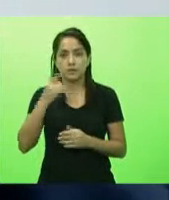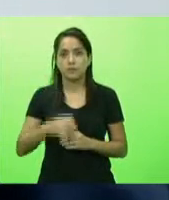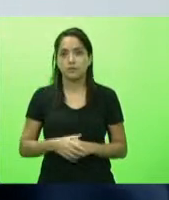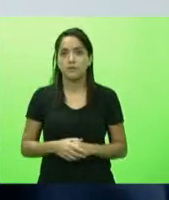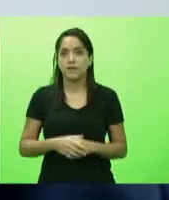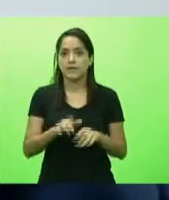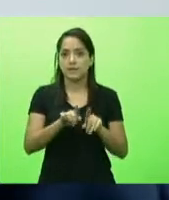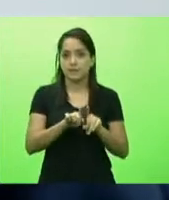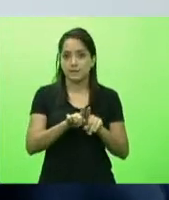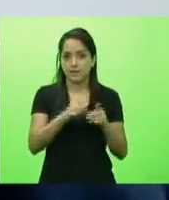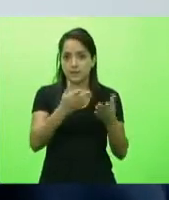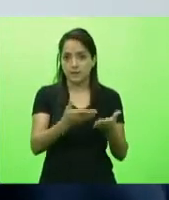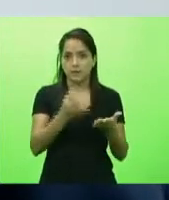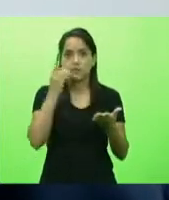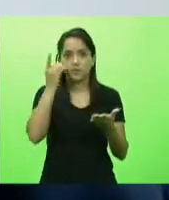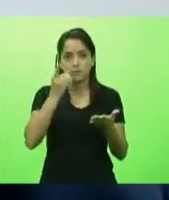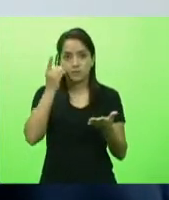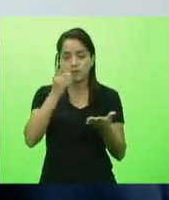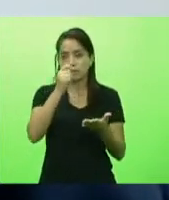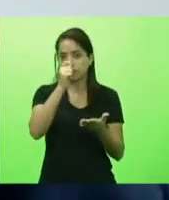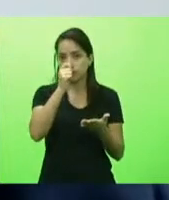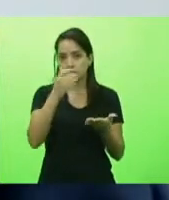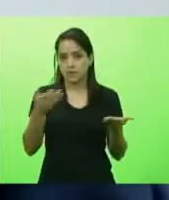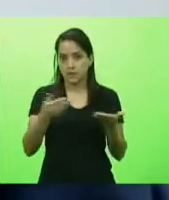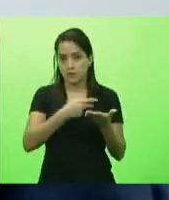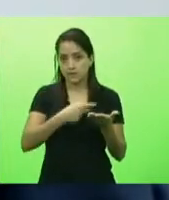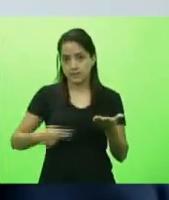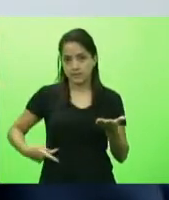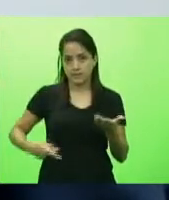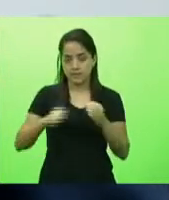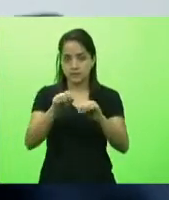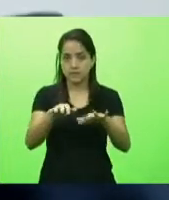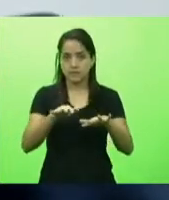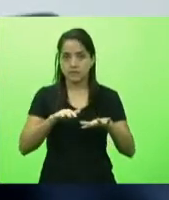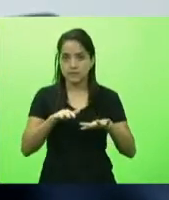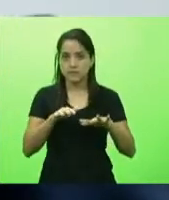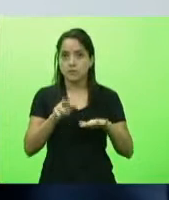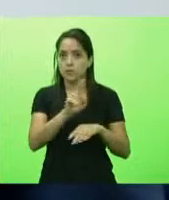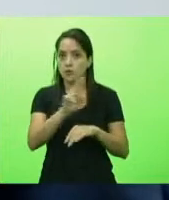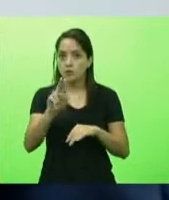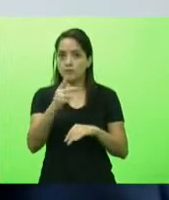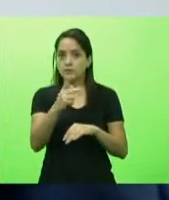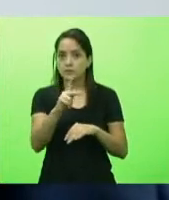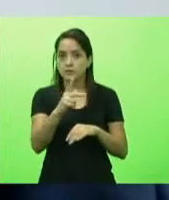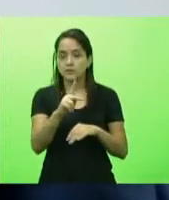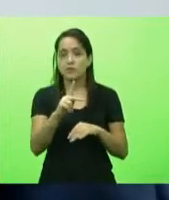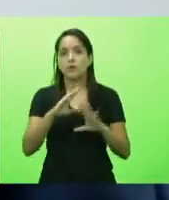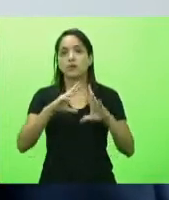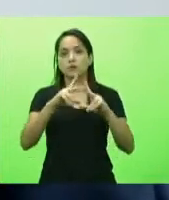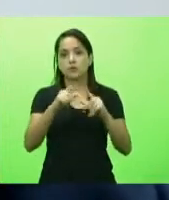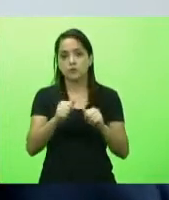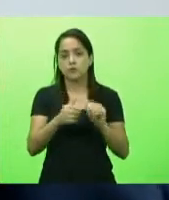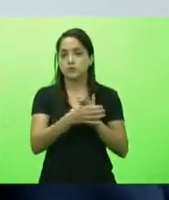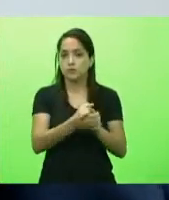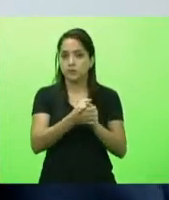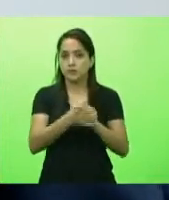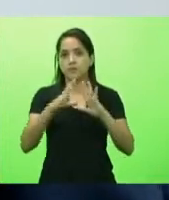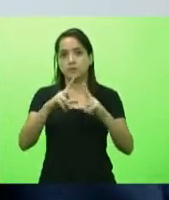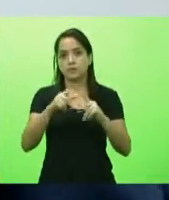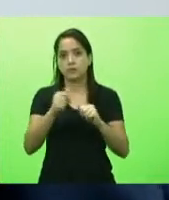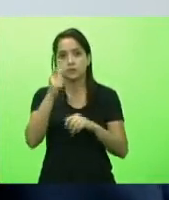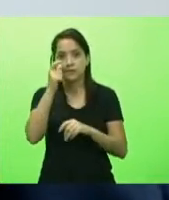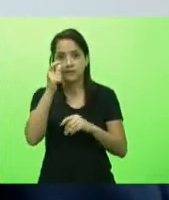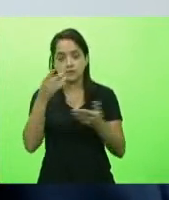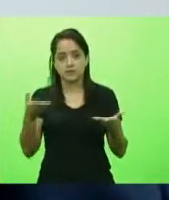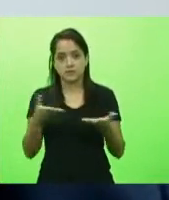também ao deputado João Amin que preside a sessão em seu nome eu cumprimento todos os deputados e a todos que assistem a